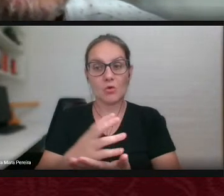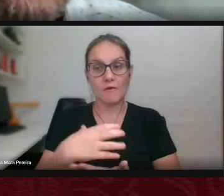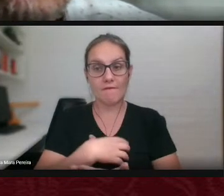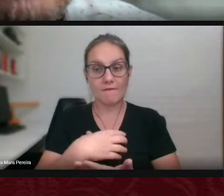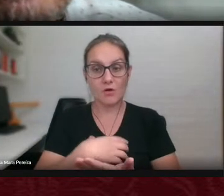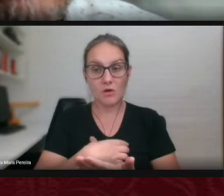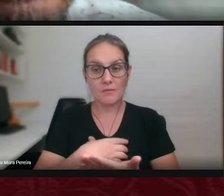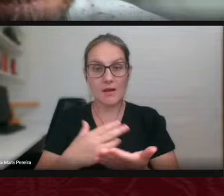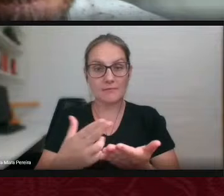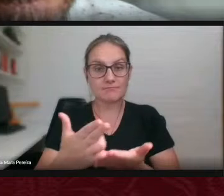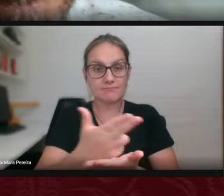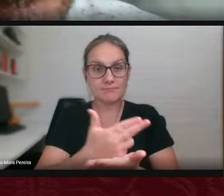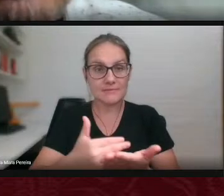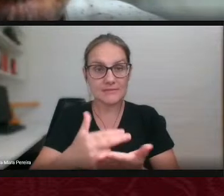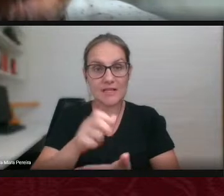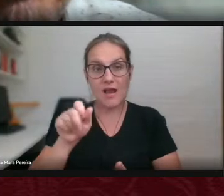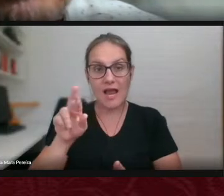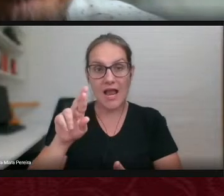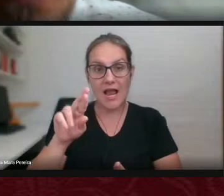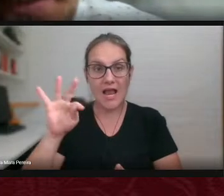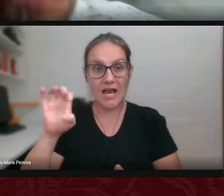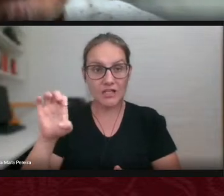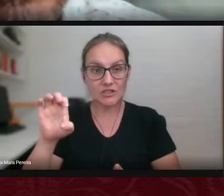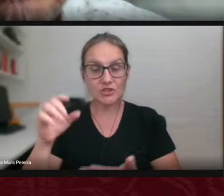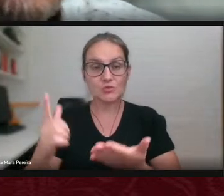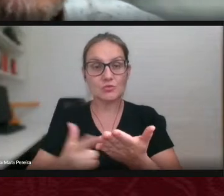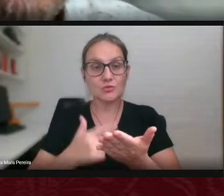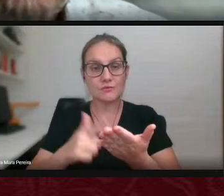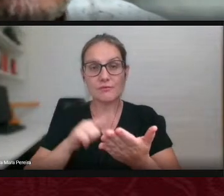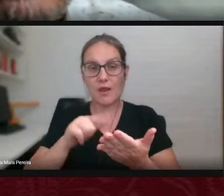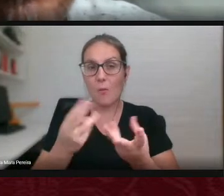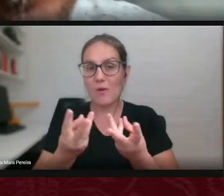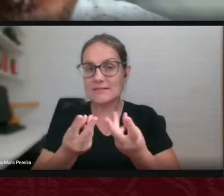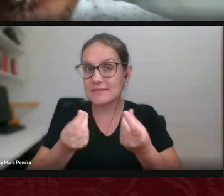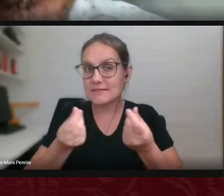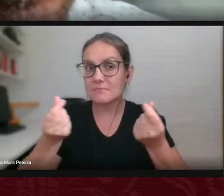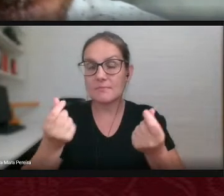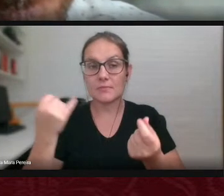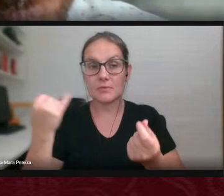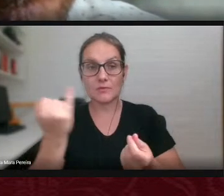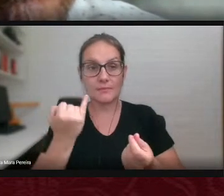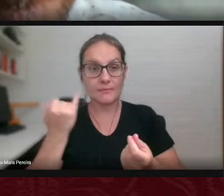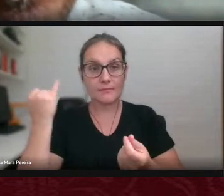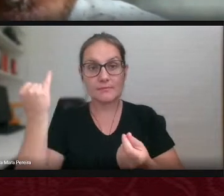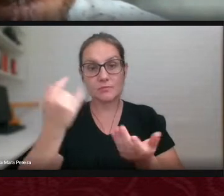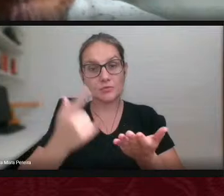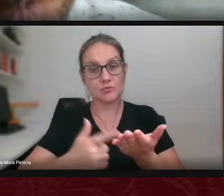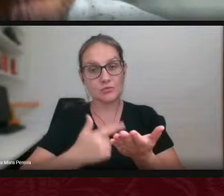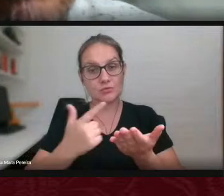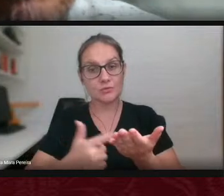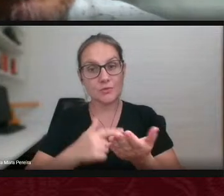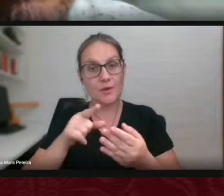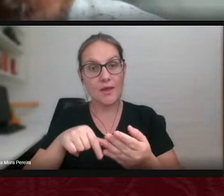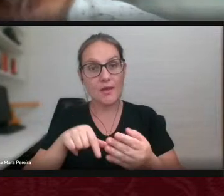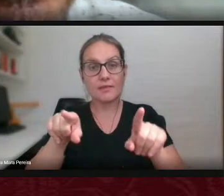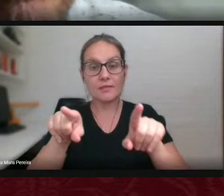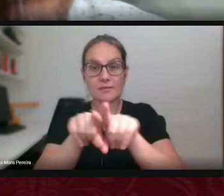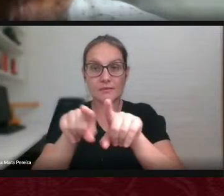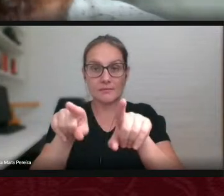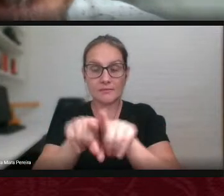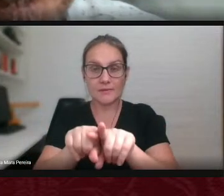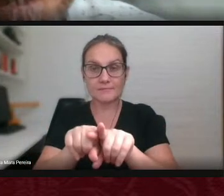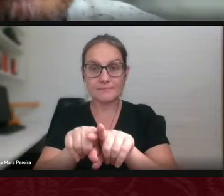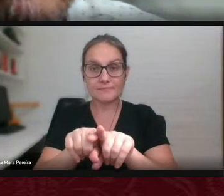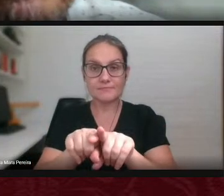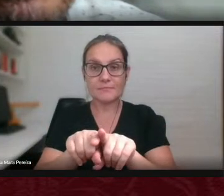livro e esse é aspecto muito importante do livro ele é também a arte